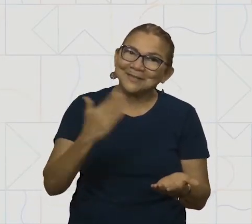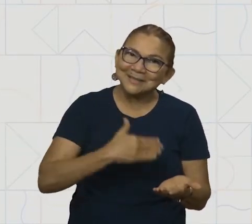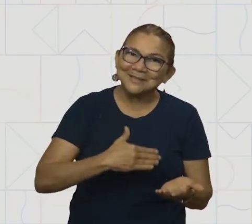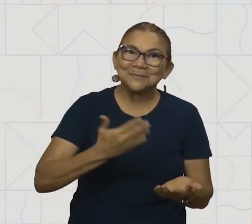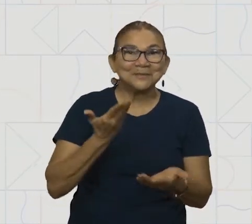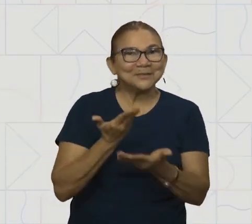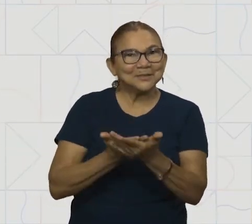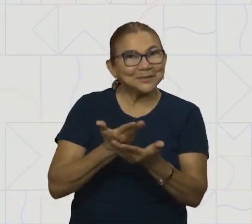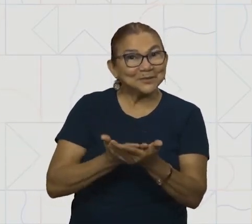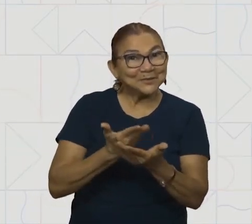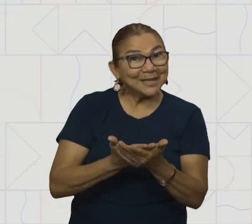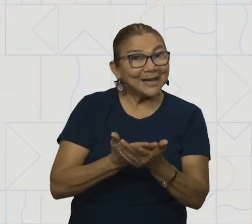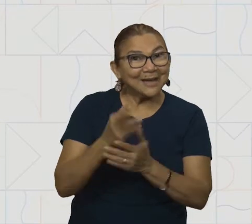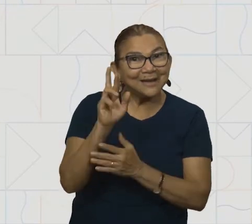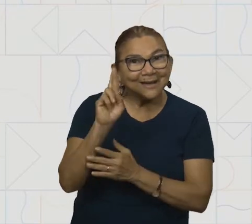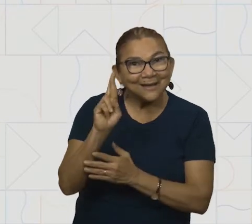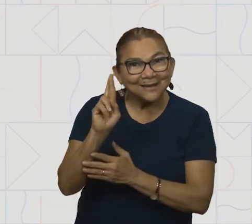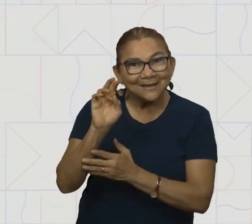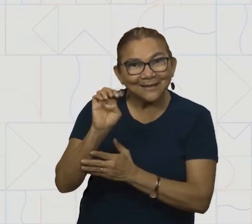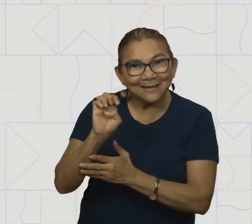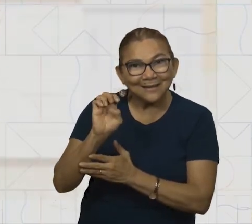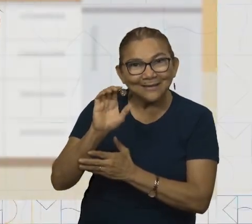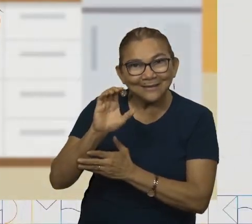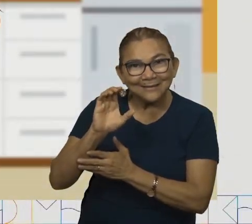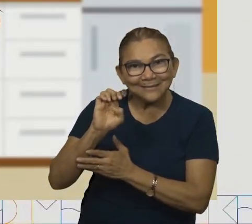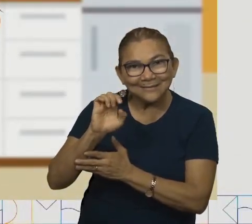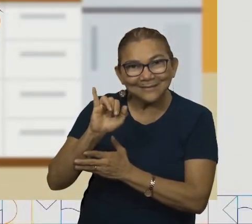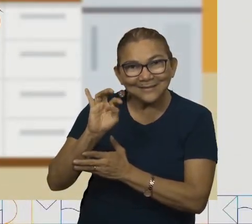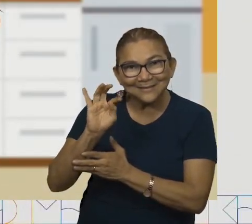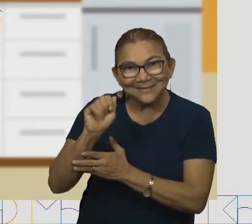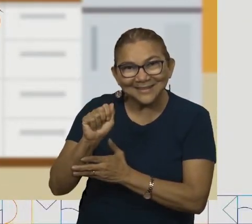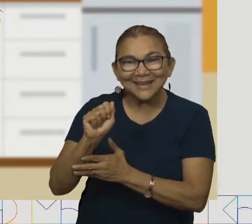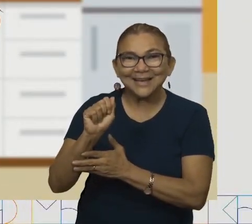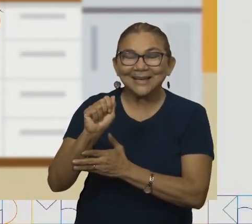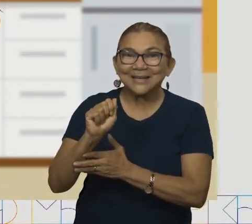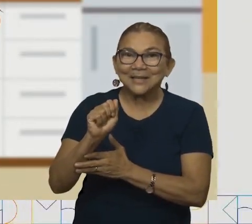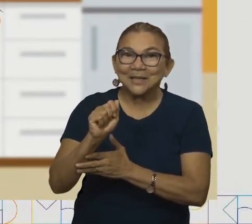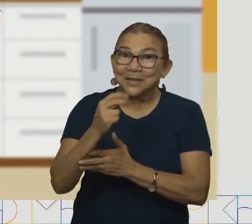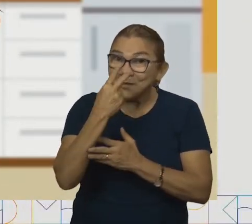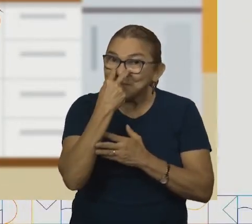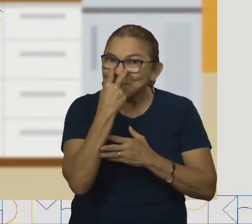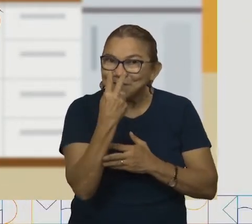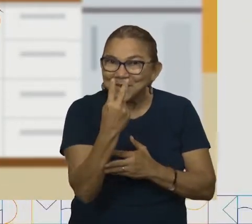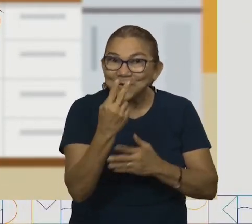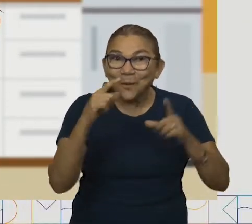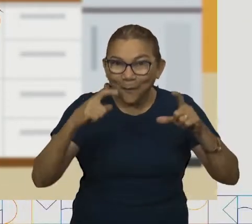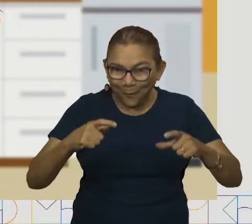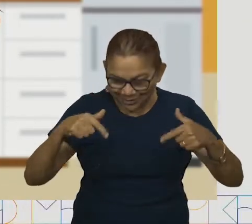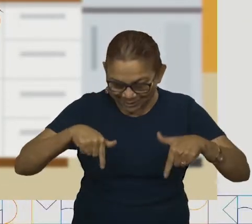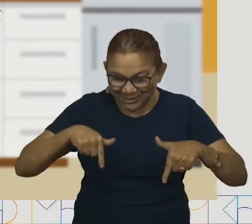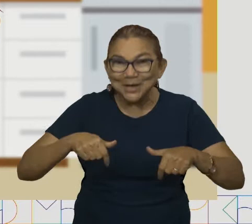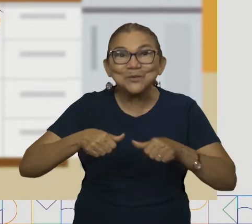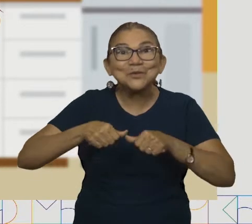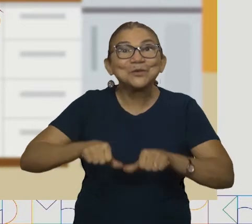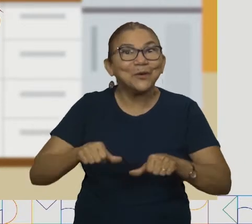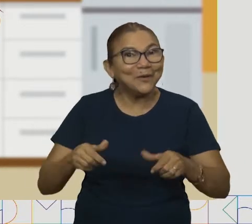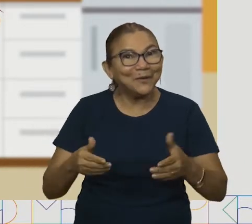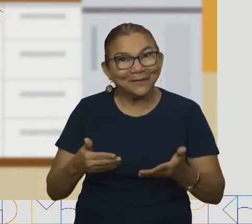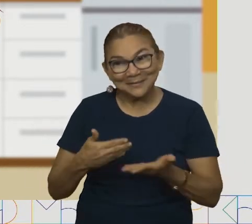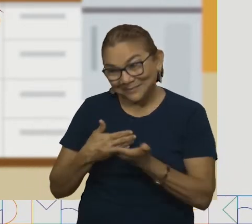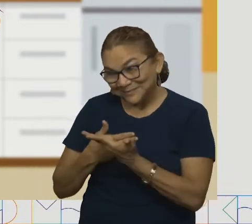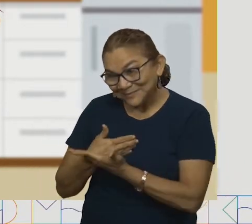Então, vamos lá para a nossa hora de aprender. Crianças, olha onde eu estou. Gostaram? Sim ou não?